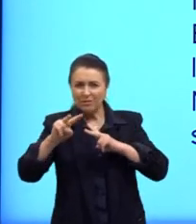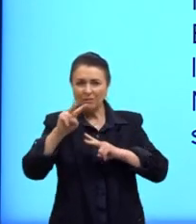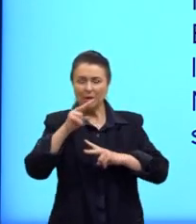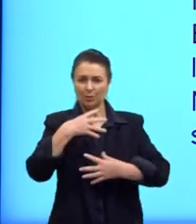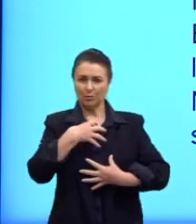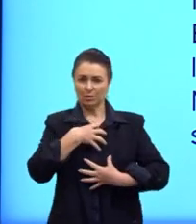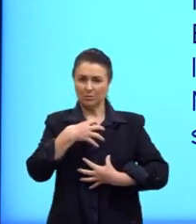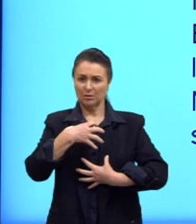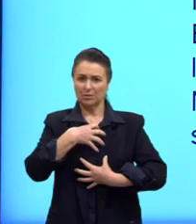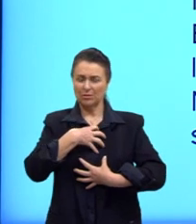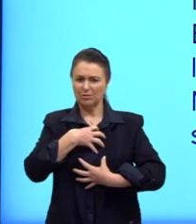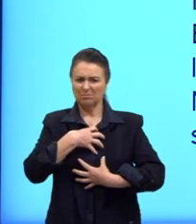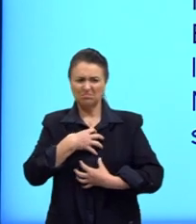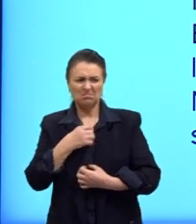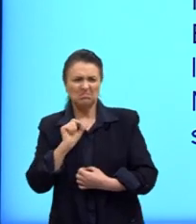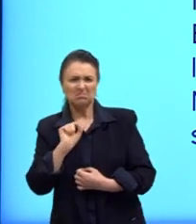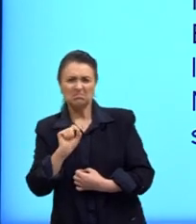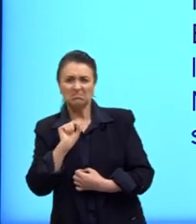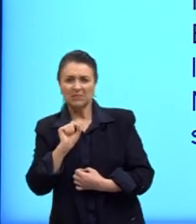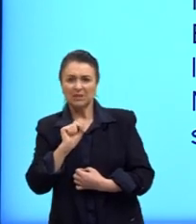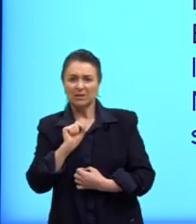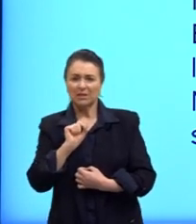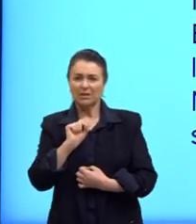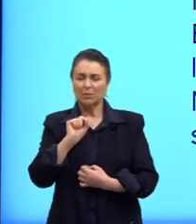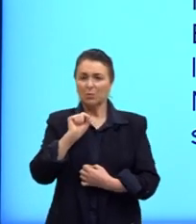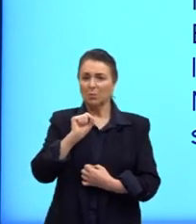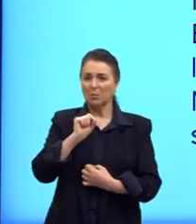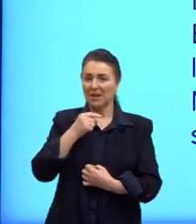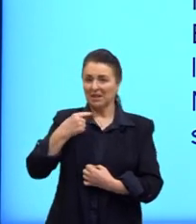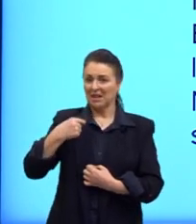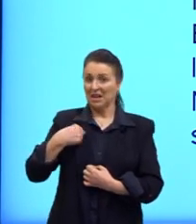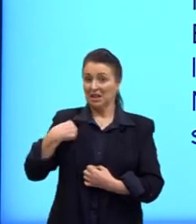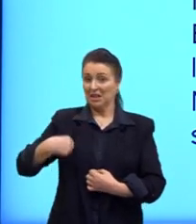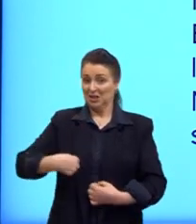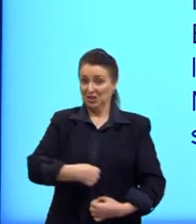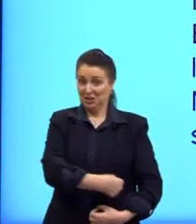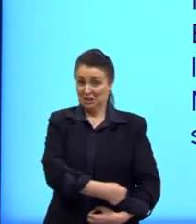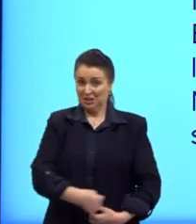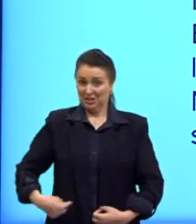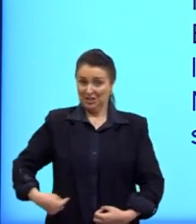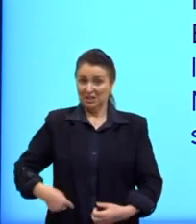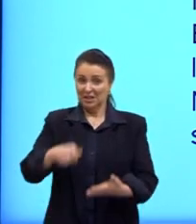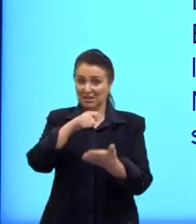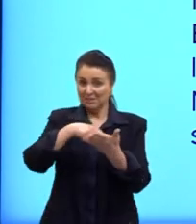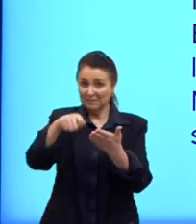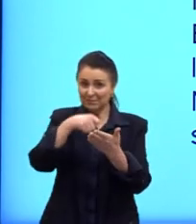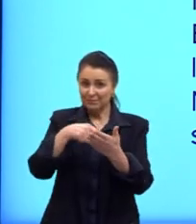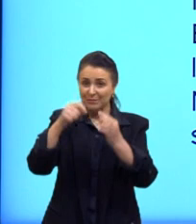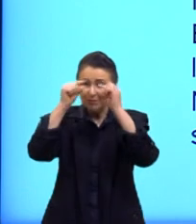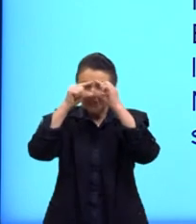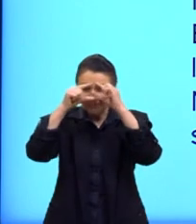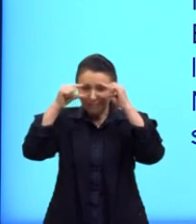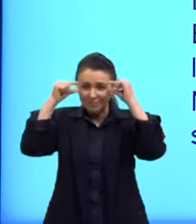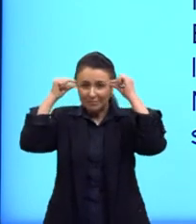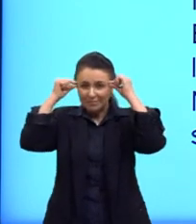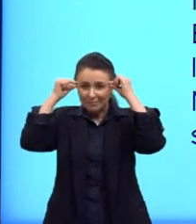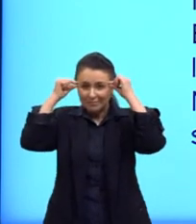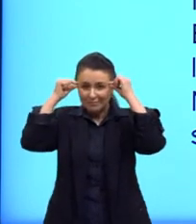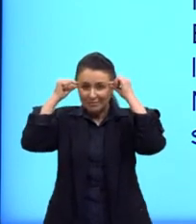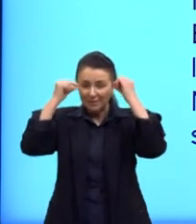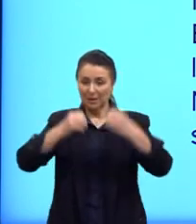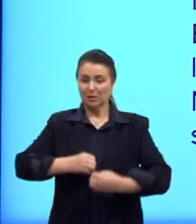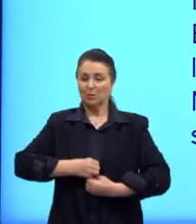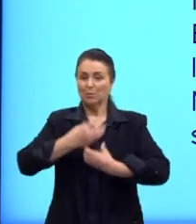sentia um não sei o quê com aquele xim de olhos cortados Afeição de Amêndoa. Esse é um